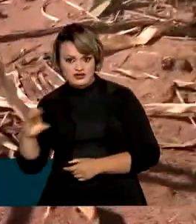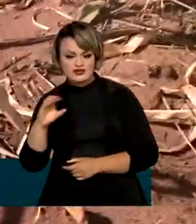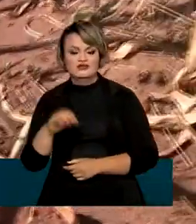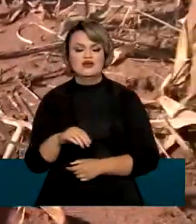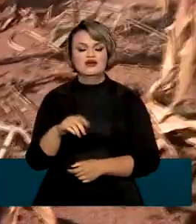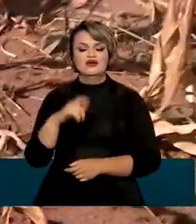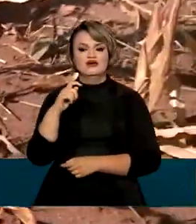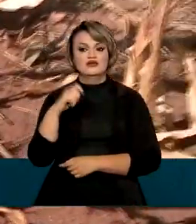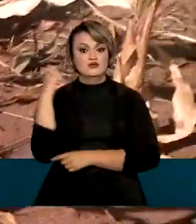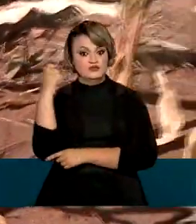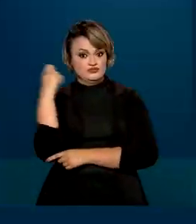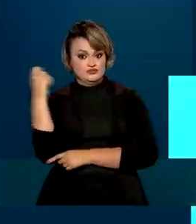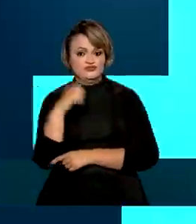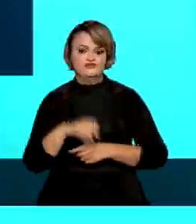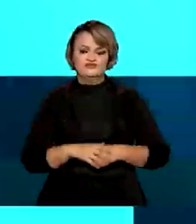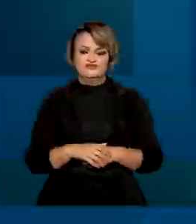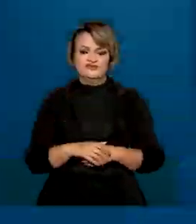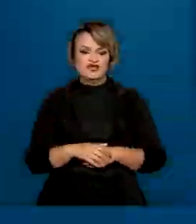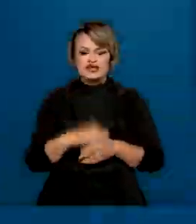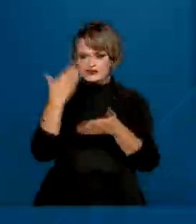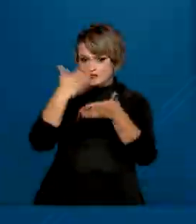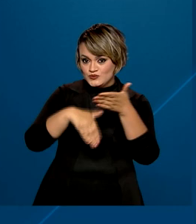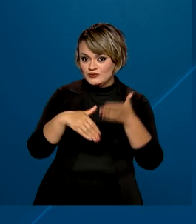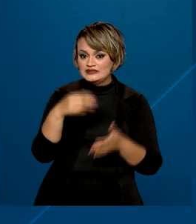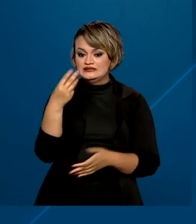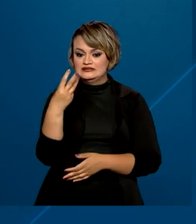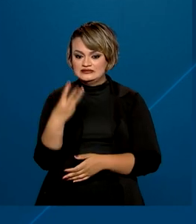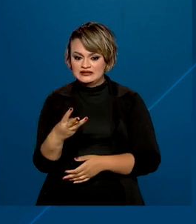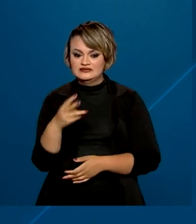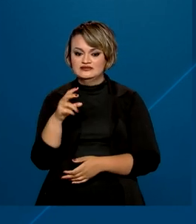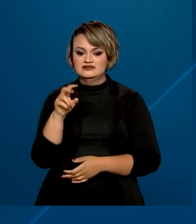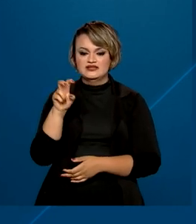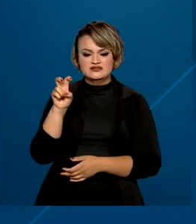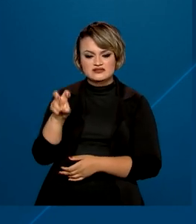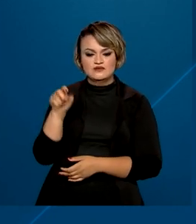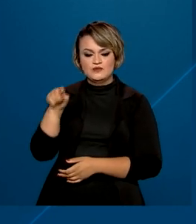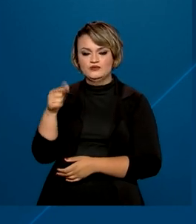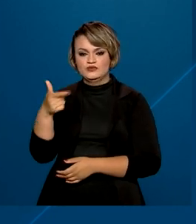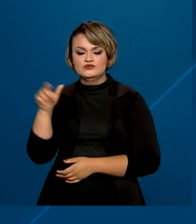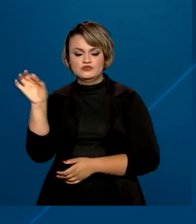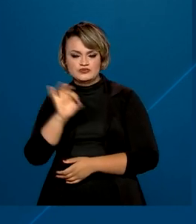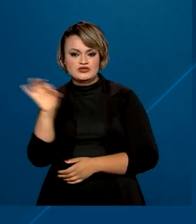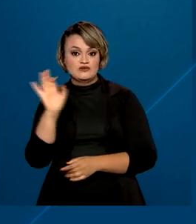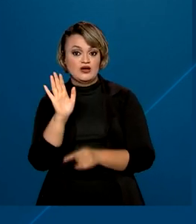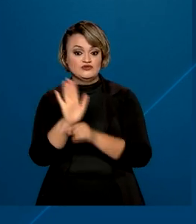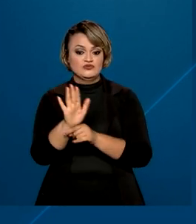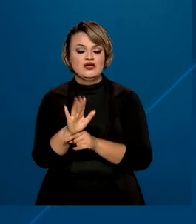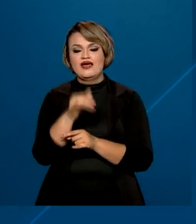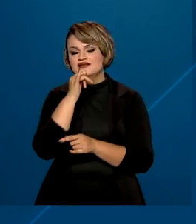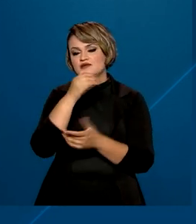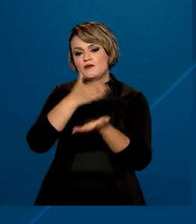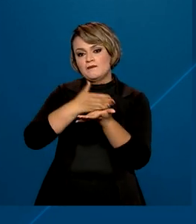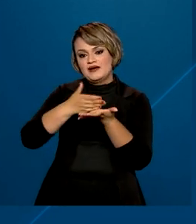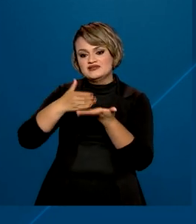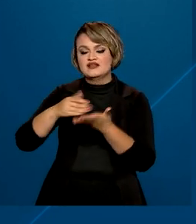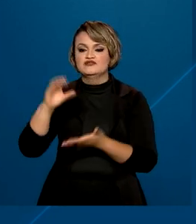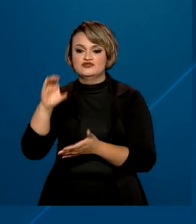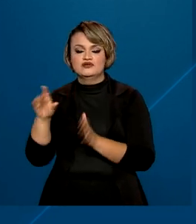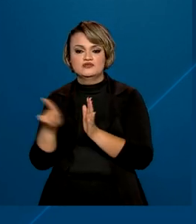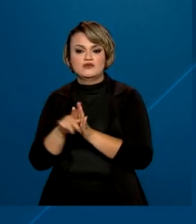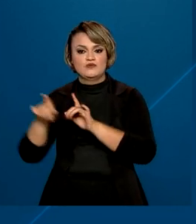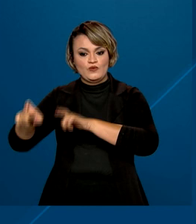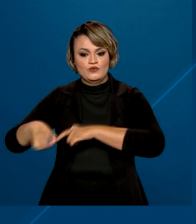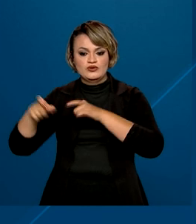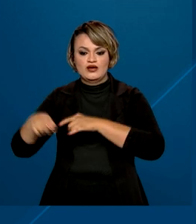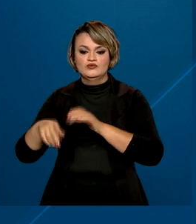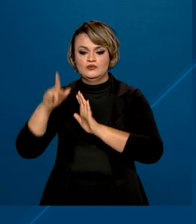e Rio Grande do Sul. O desconto de 35,2% vale para as parcelas das Operações de Crédito Rural do